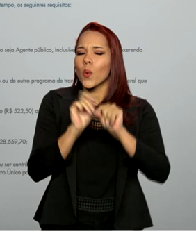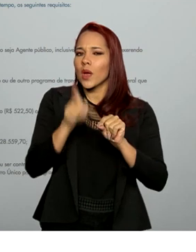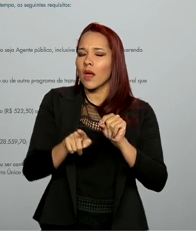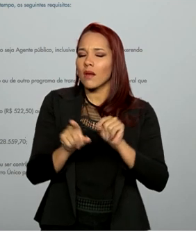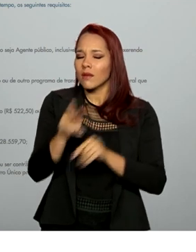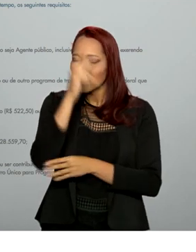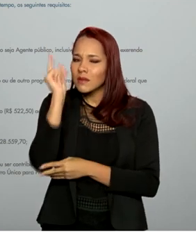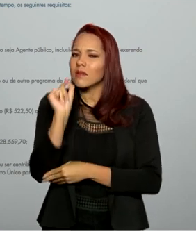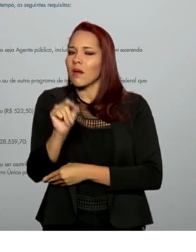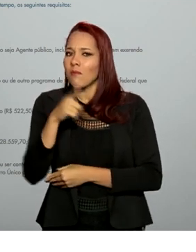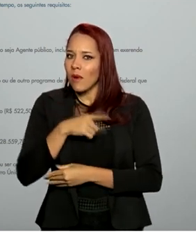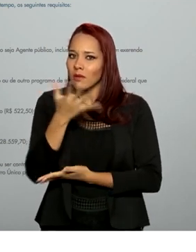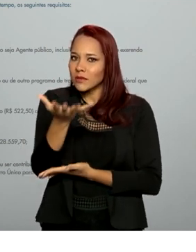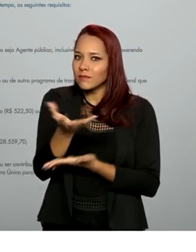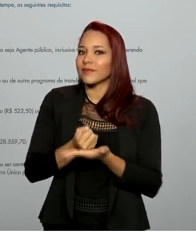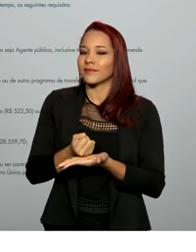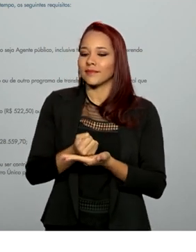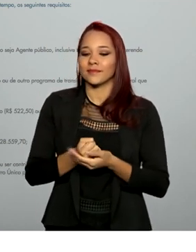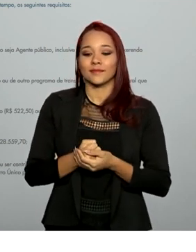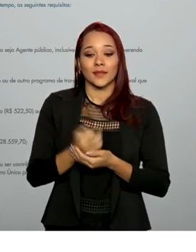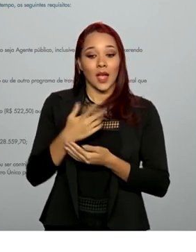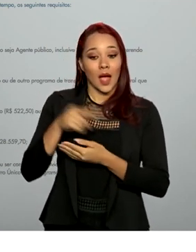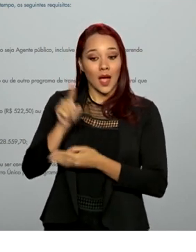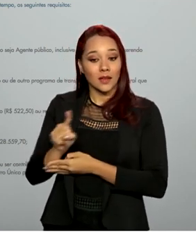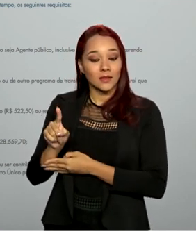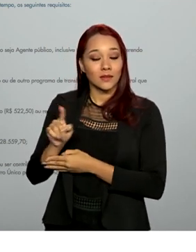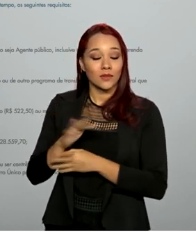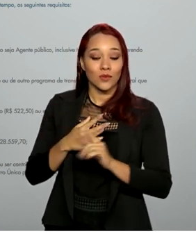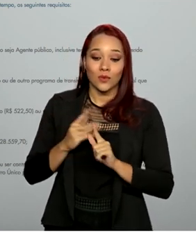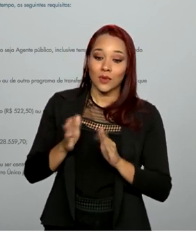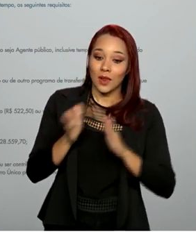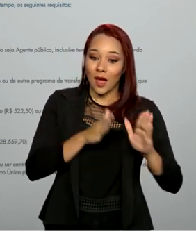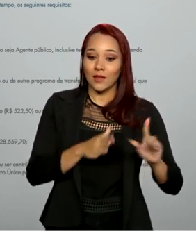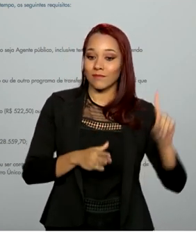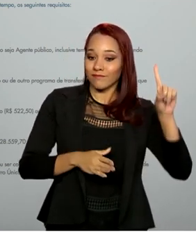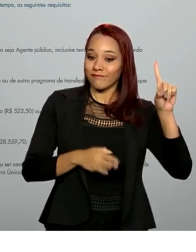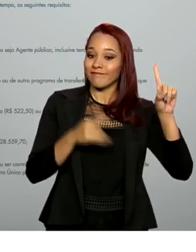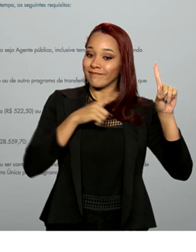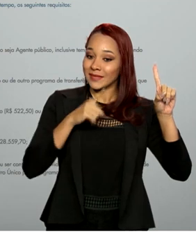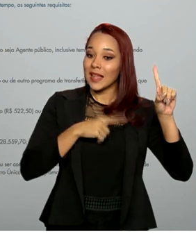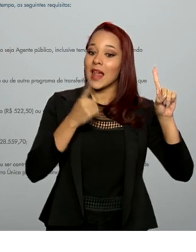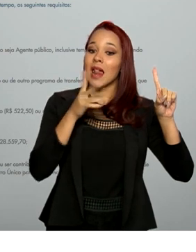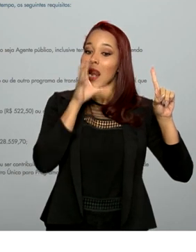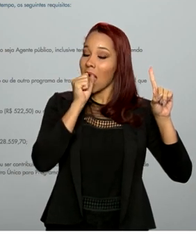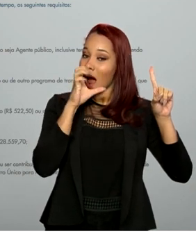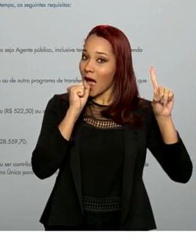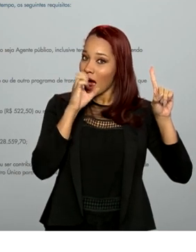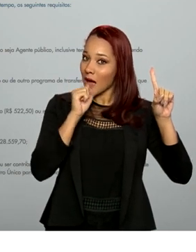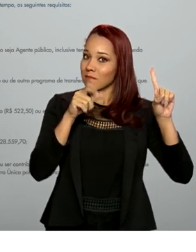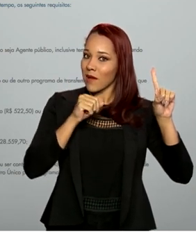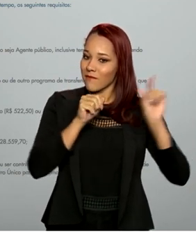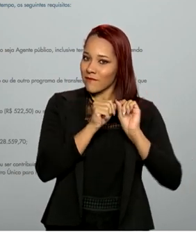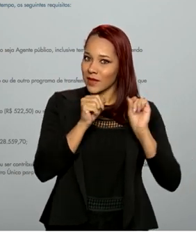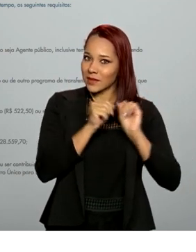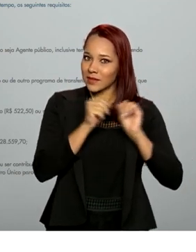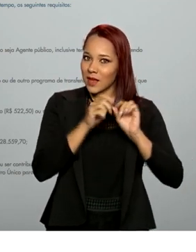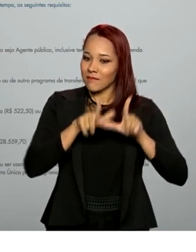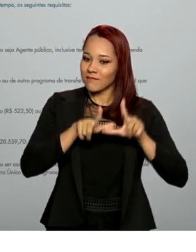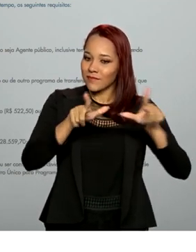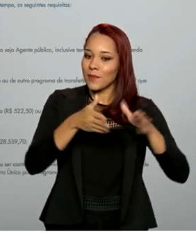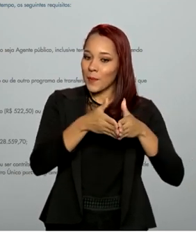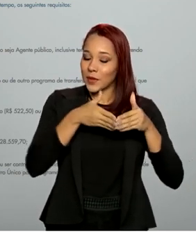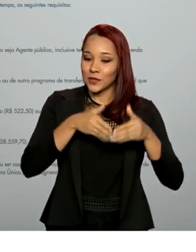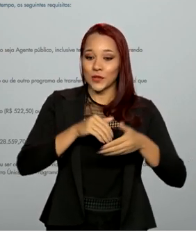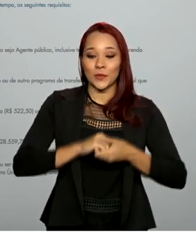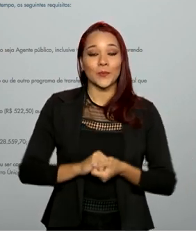quem pode receber. No canto superior direito, clique no botão laranja para realizar sua solicitação.